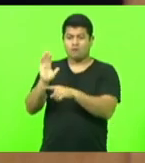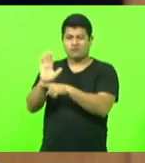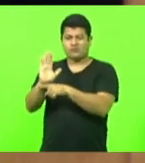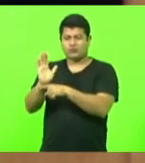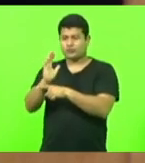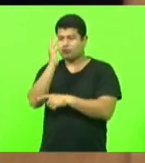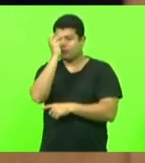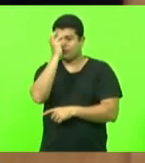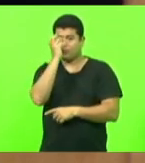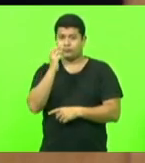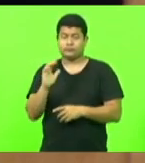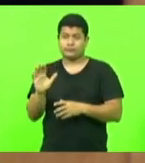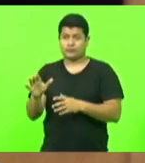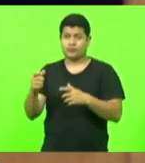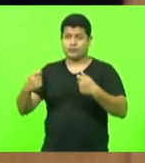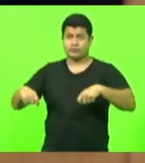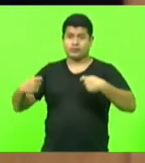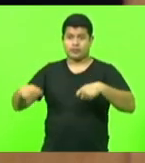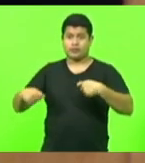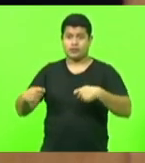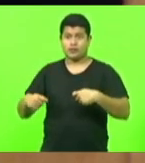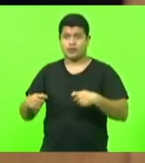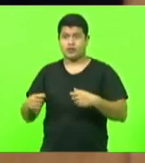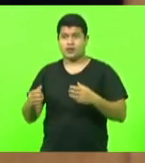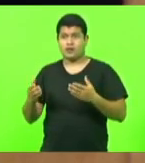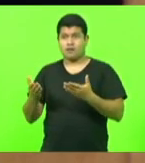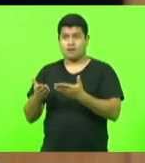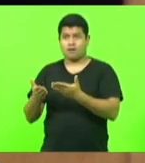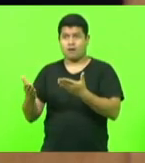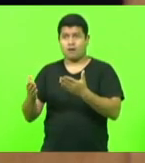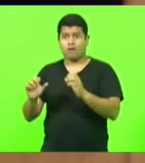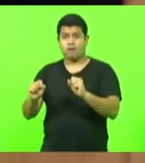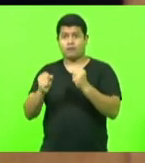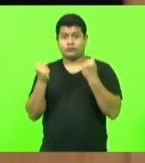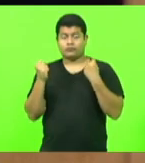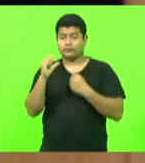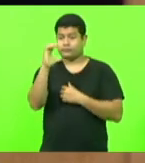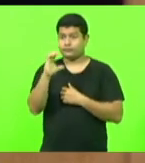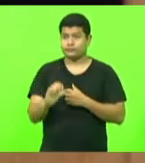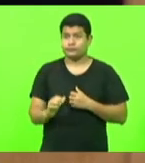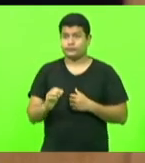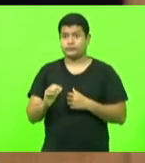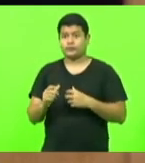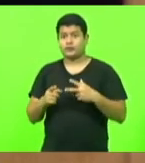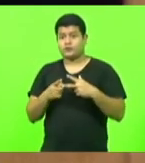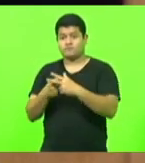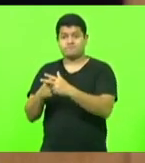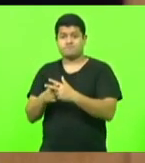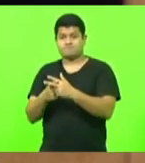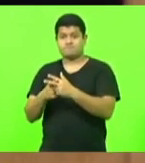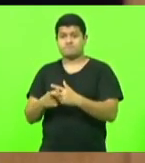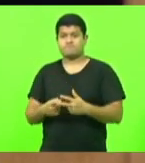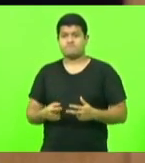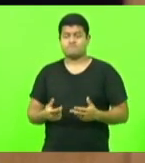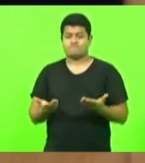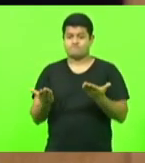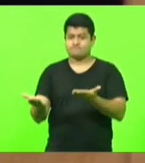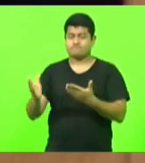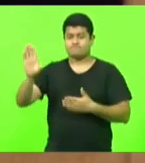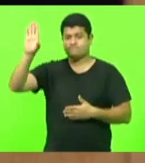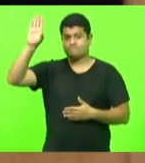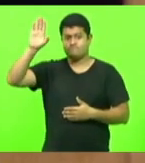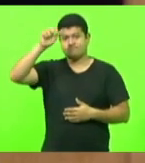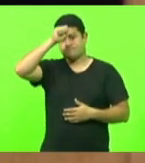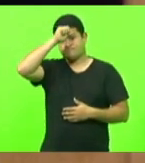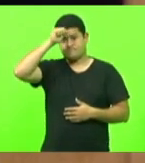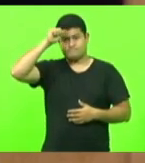que o município faz as cabeceiras, a defesa civil leva para recuperar o município. Com a palavra ao deputado Adriane.